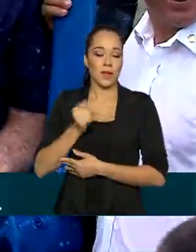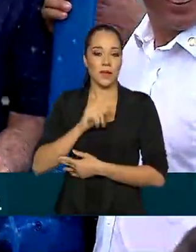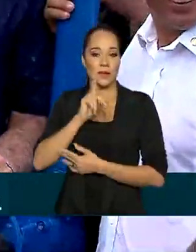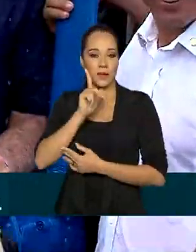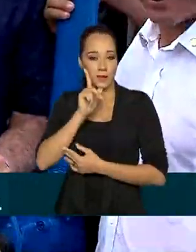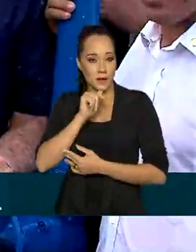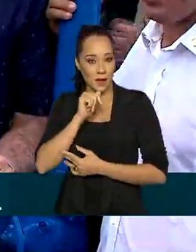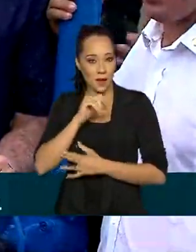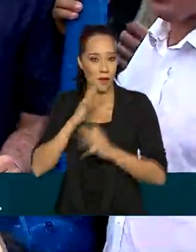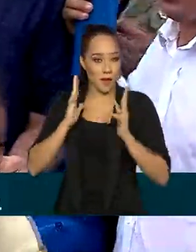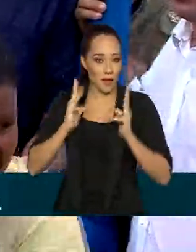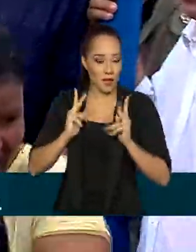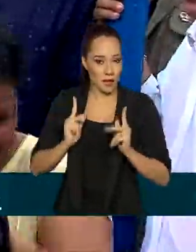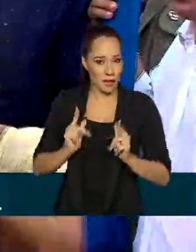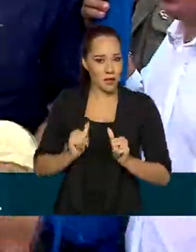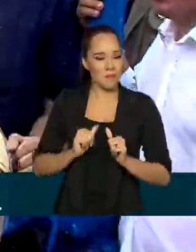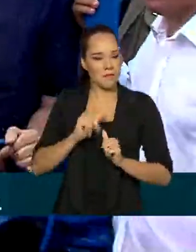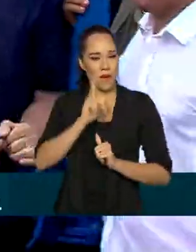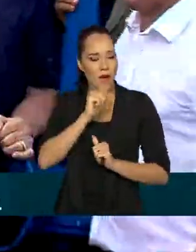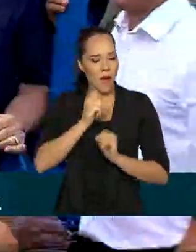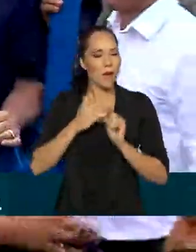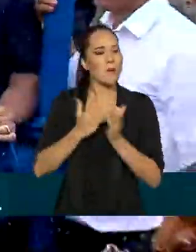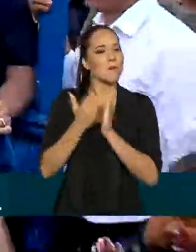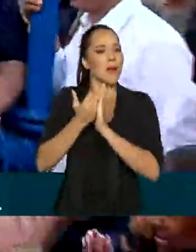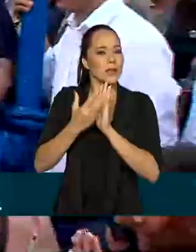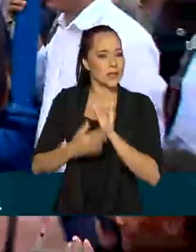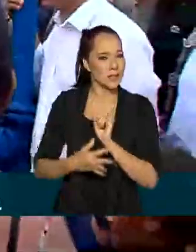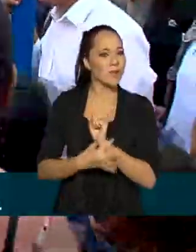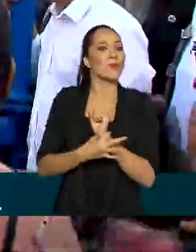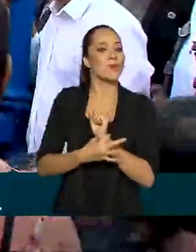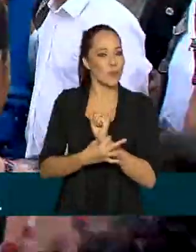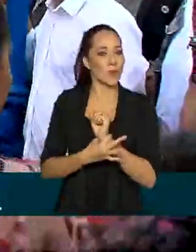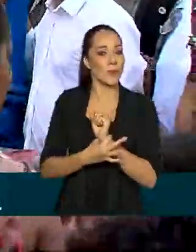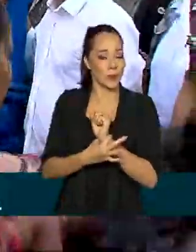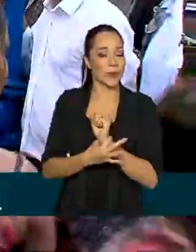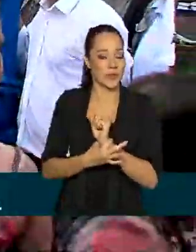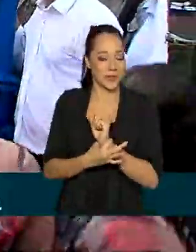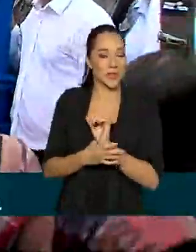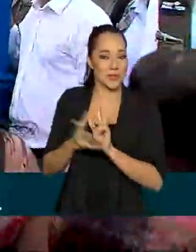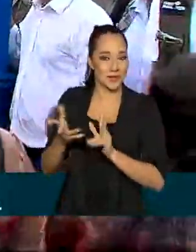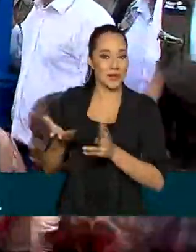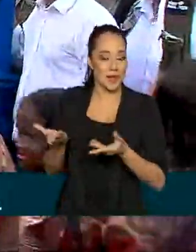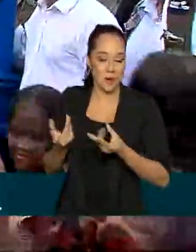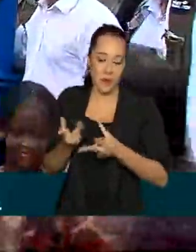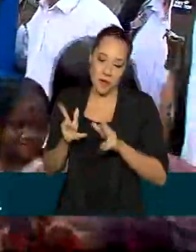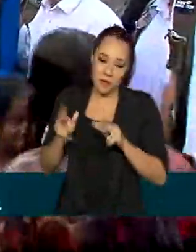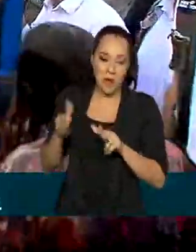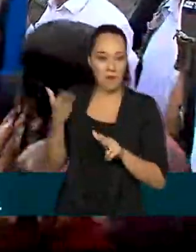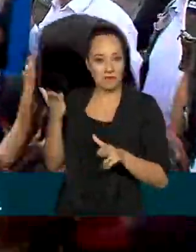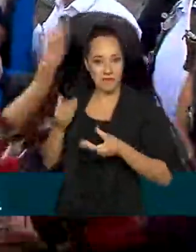abastecimento seguro, como é o resto que está sendo entregue hoje.